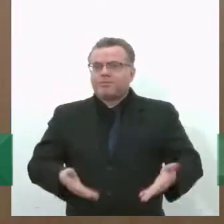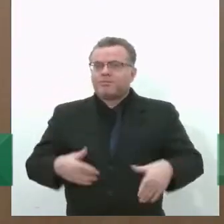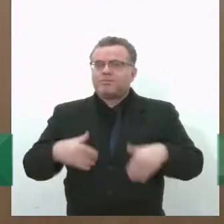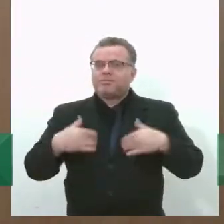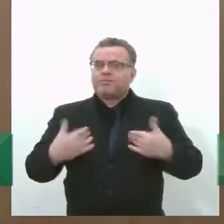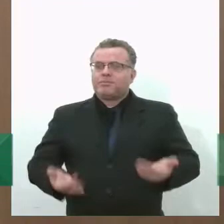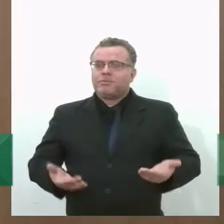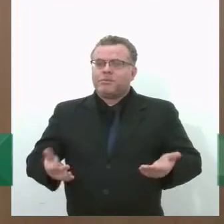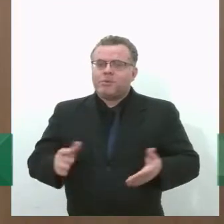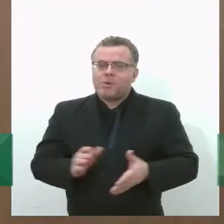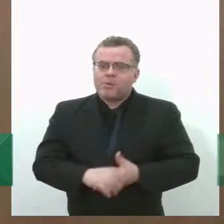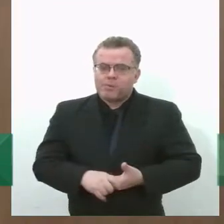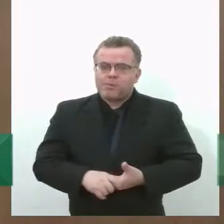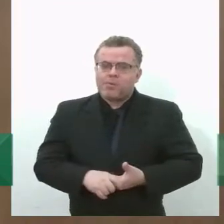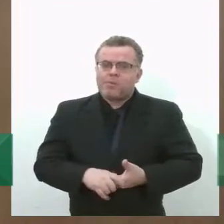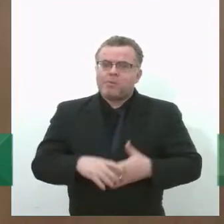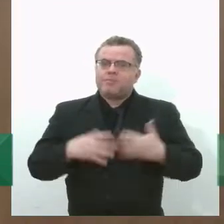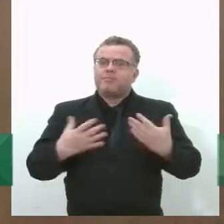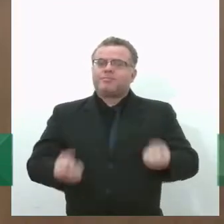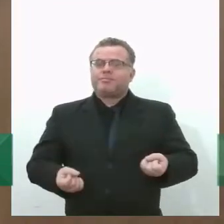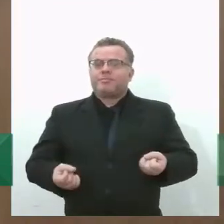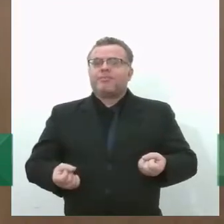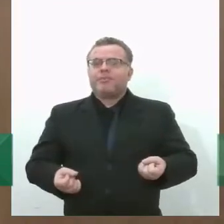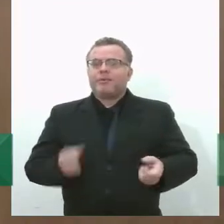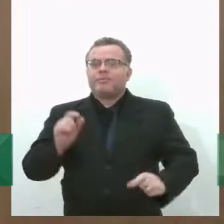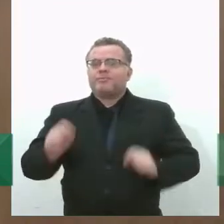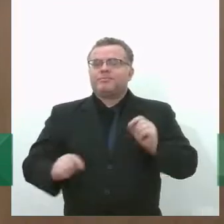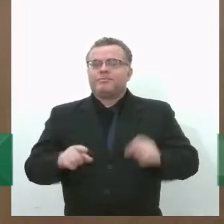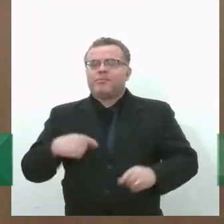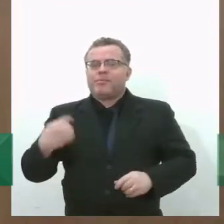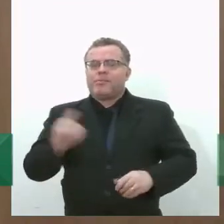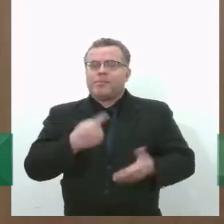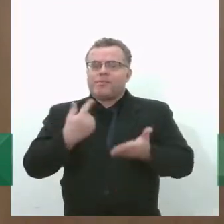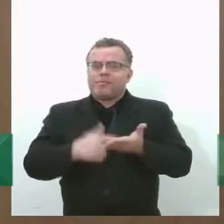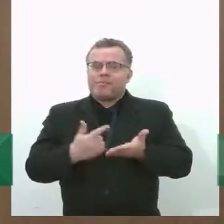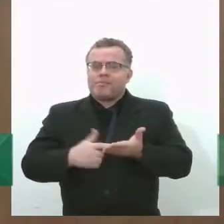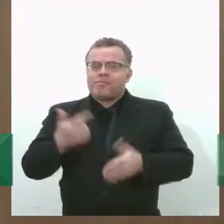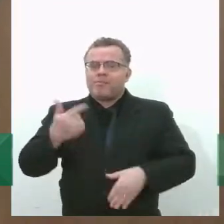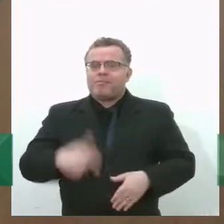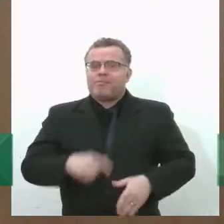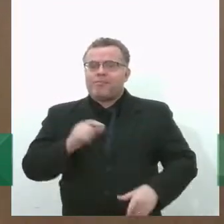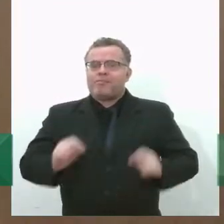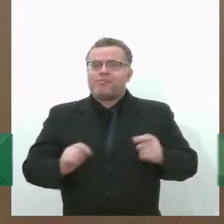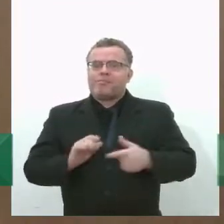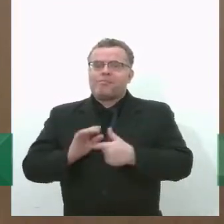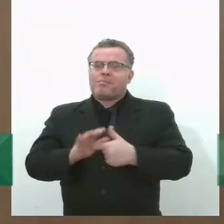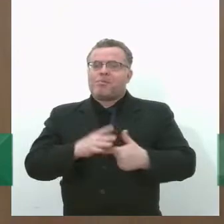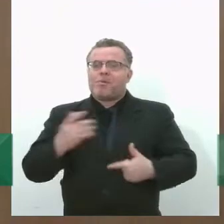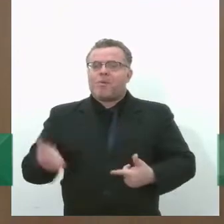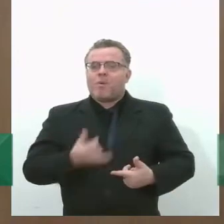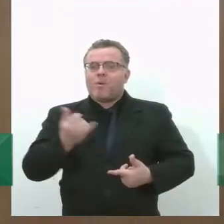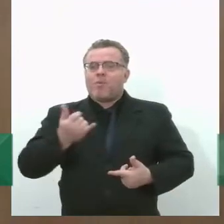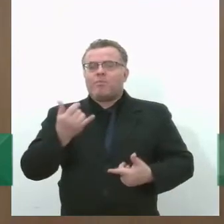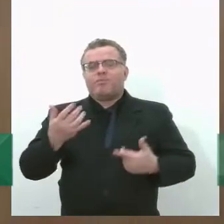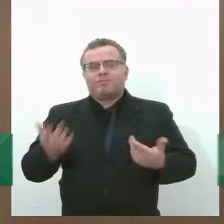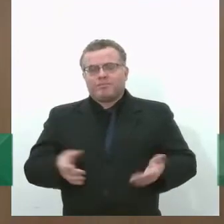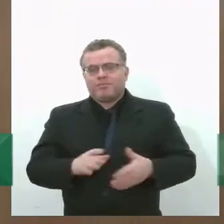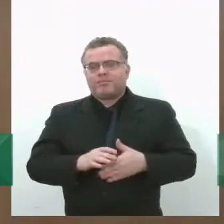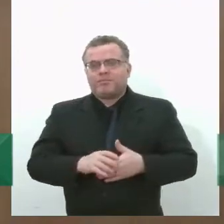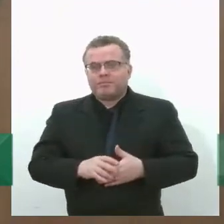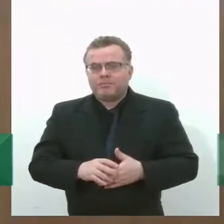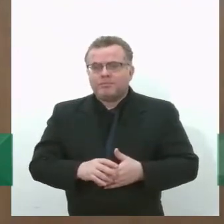ter aceito aí o convite para a gente repetir esse assunto e falar dessa importância aí, né? Para o meio ambiente.